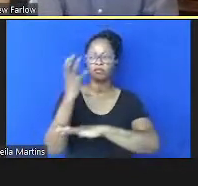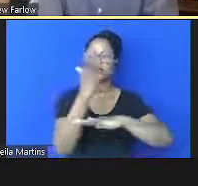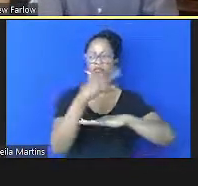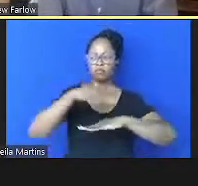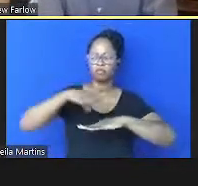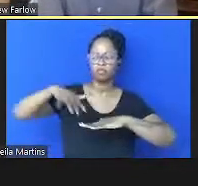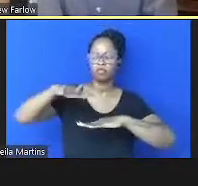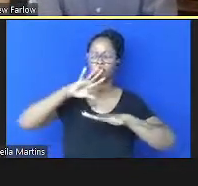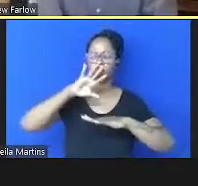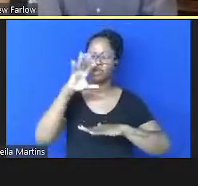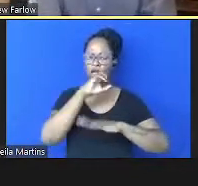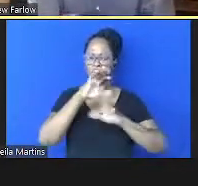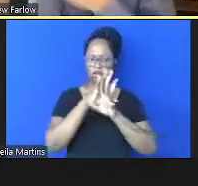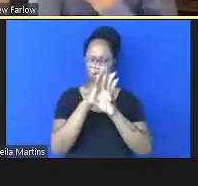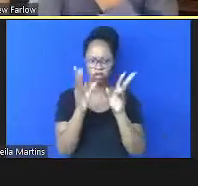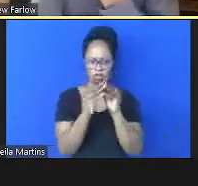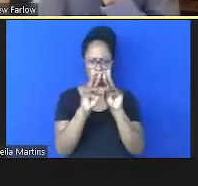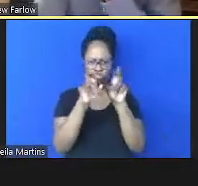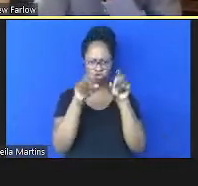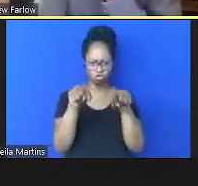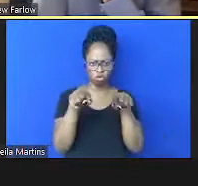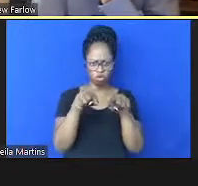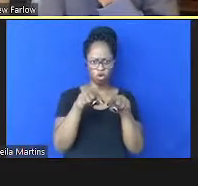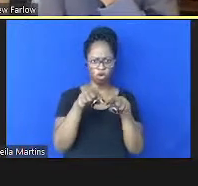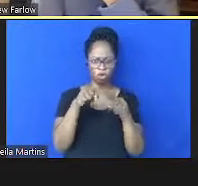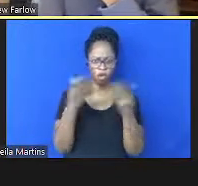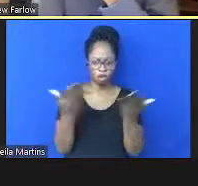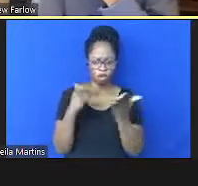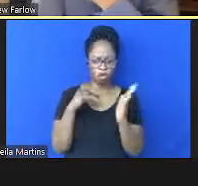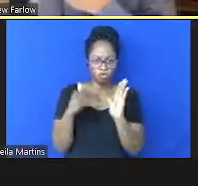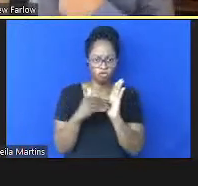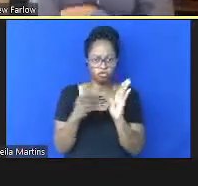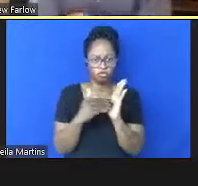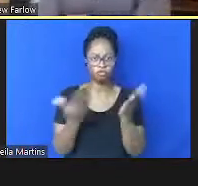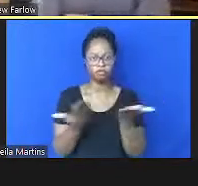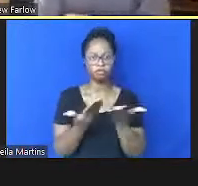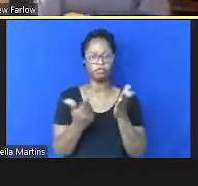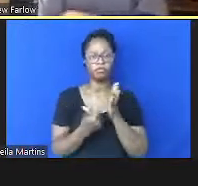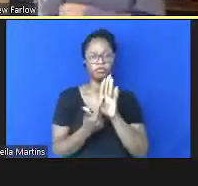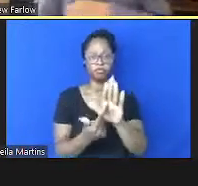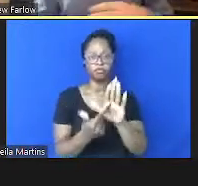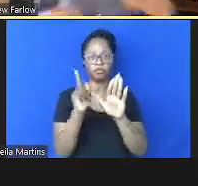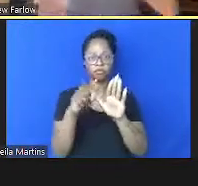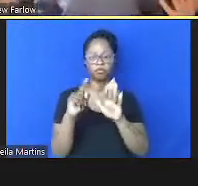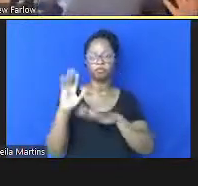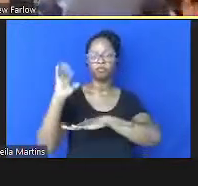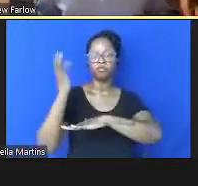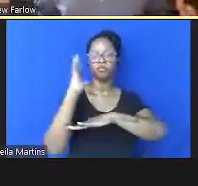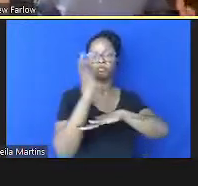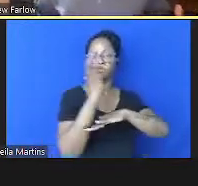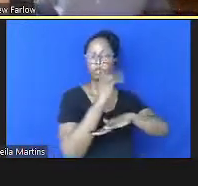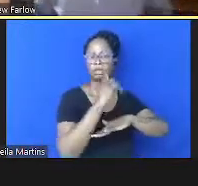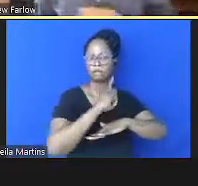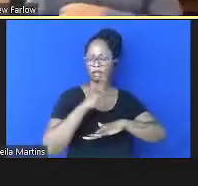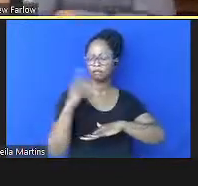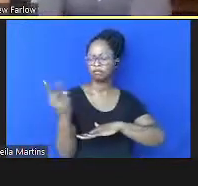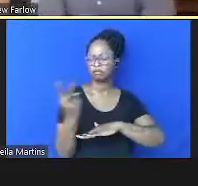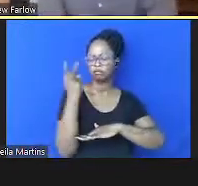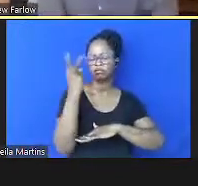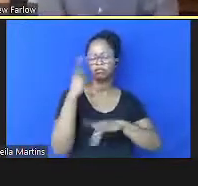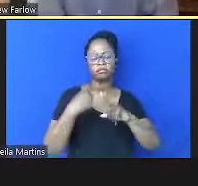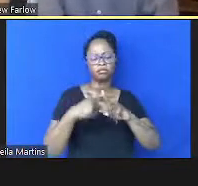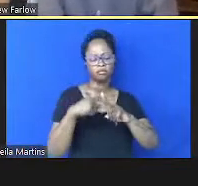rapidamente falar sobre isso aqui ao final mostrando que os ecossistemas são valorosos porque eles